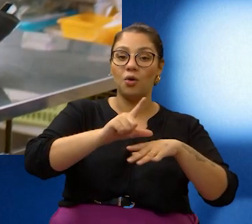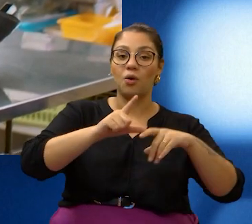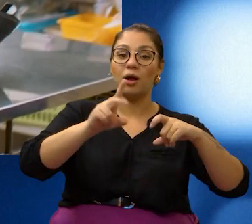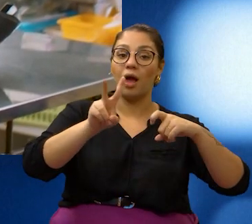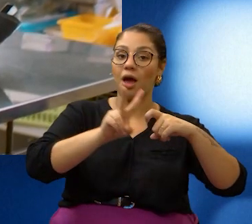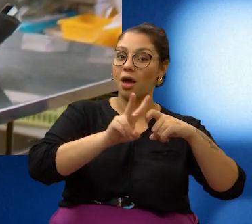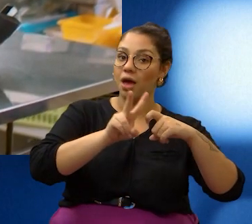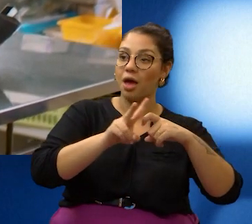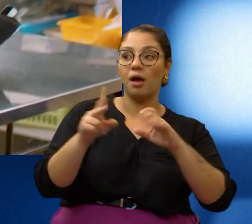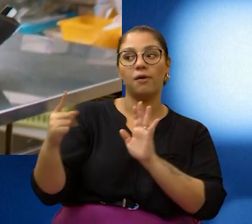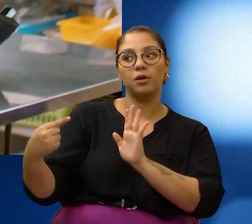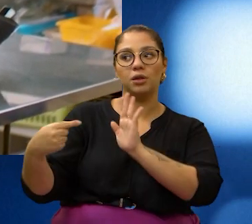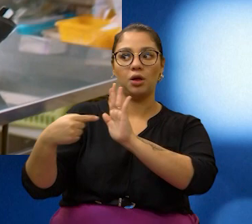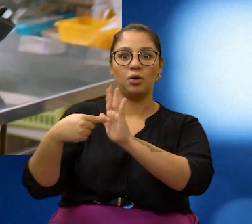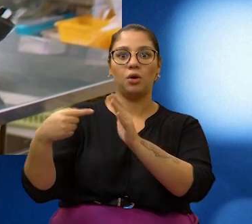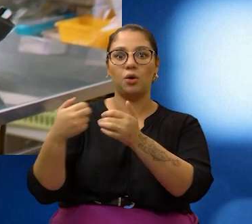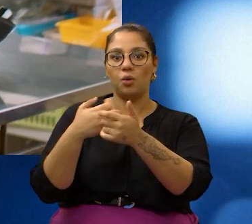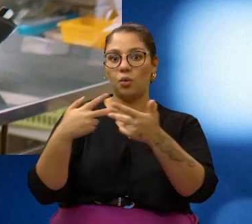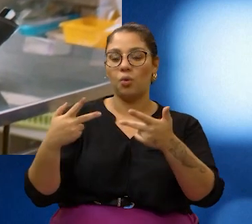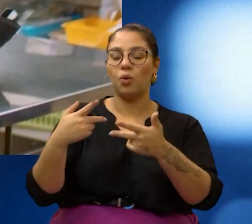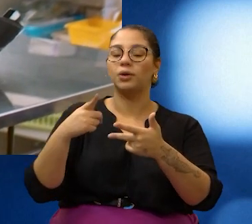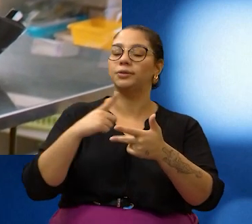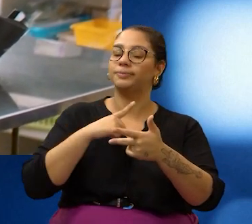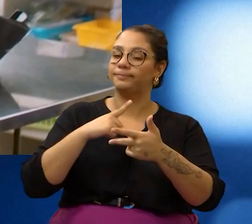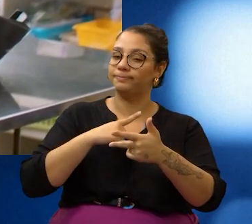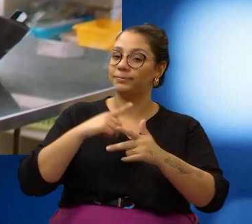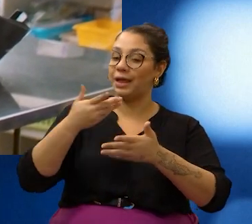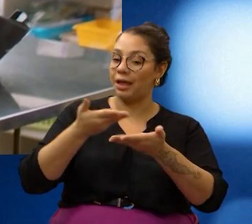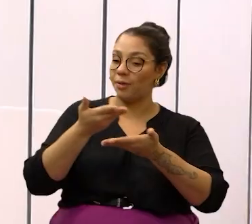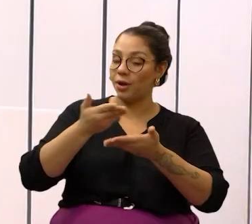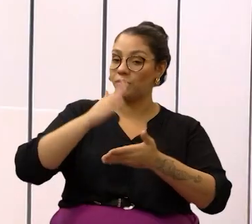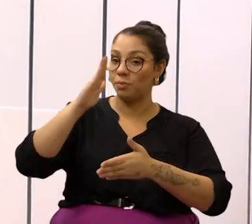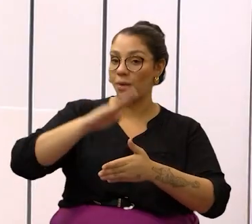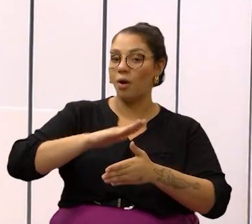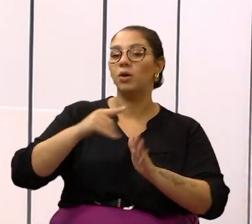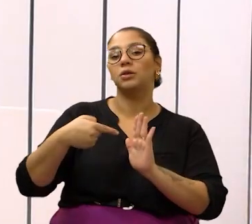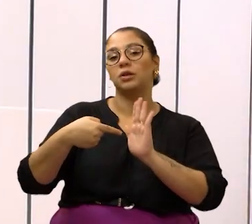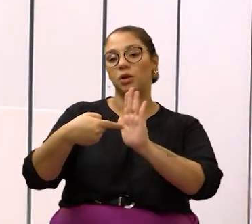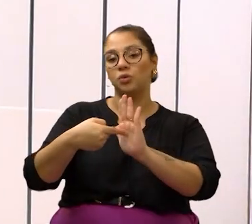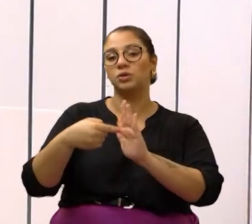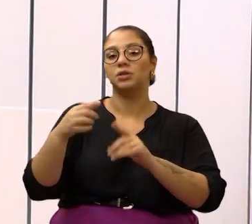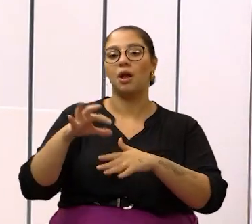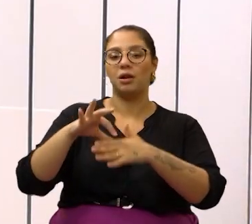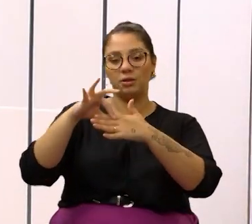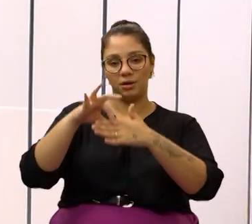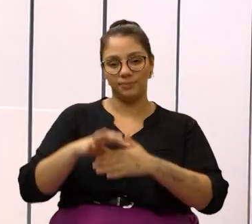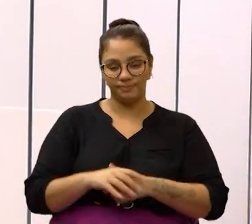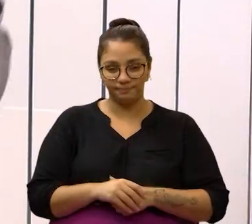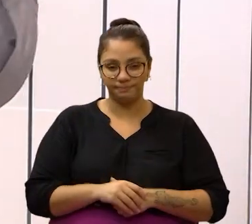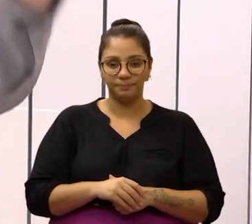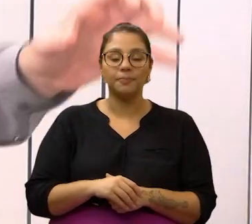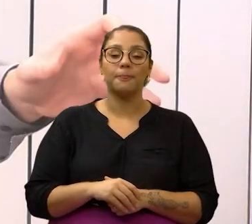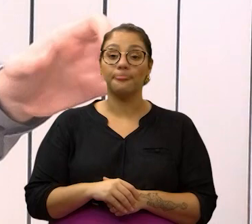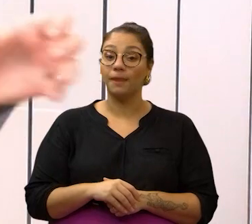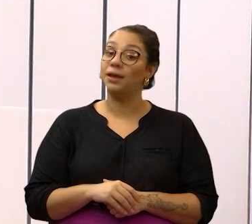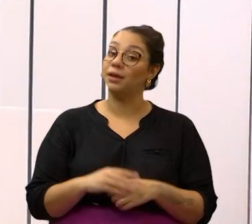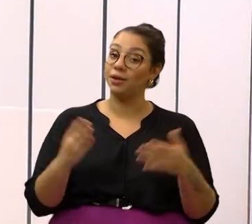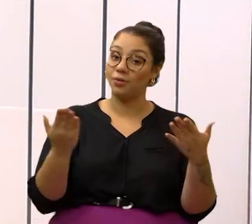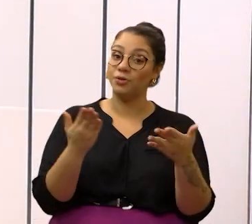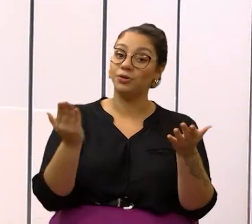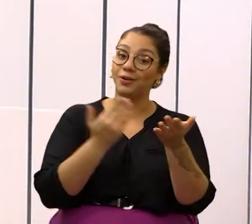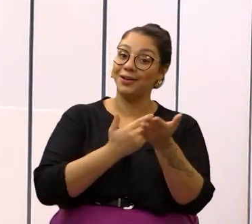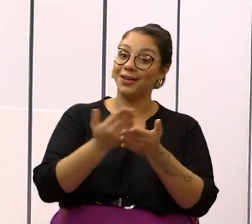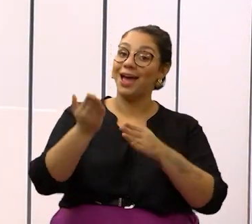maus tratos contra PETs autoridades. E a gente abre a edição de hoje falando sobre ação